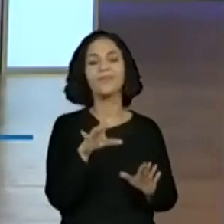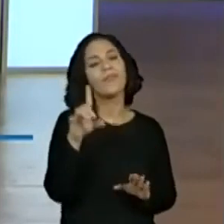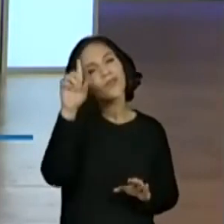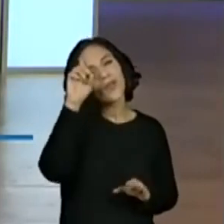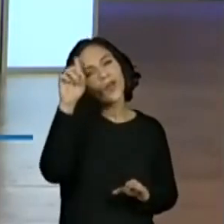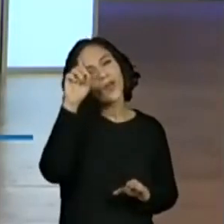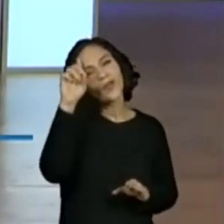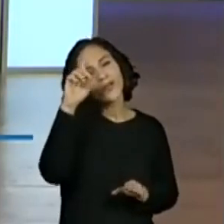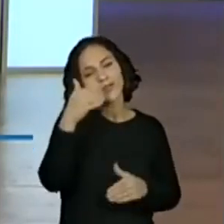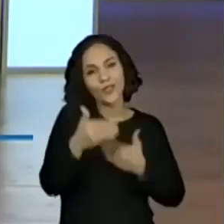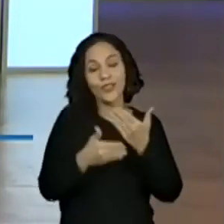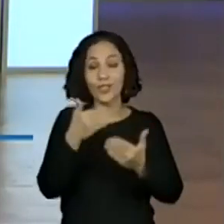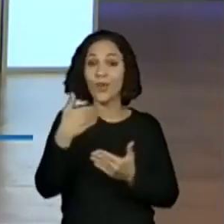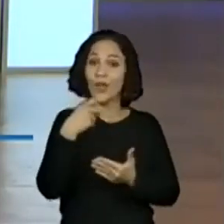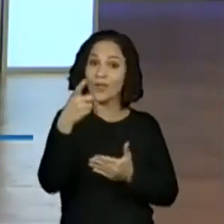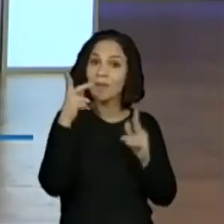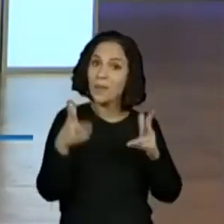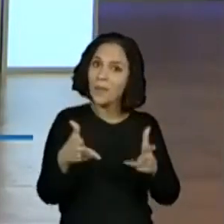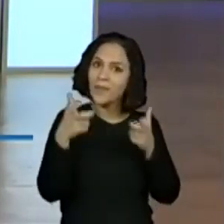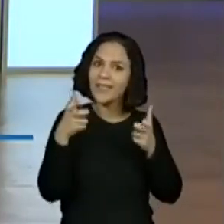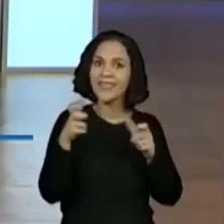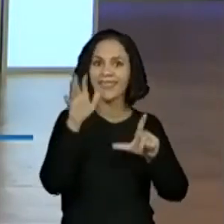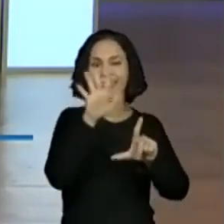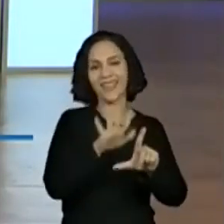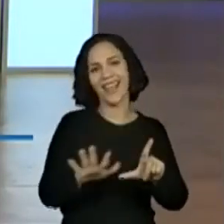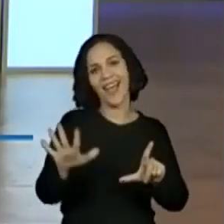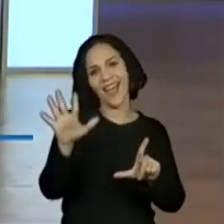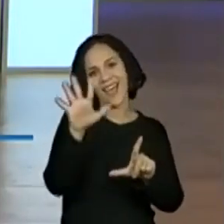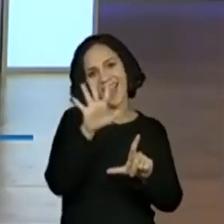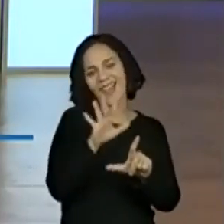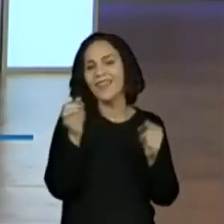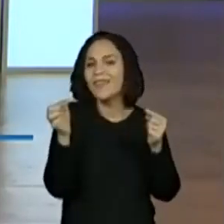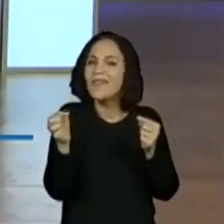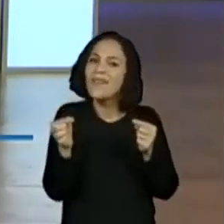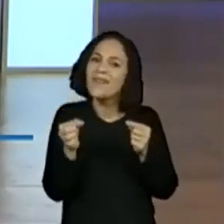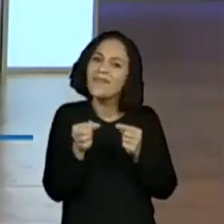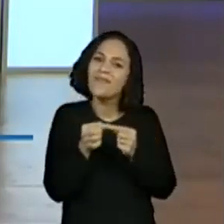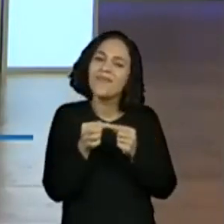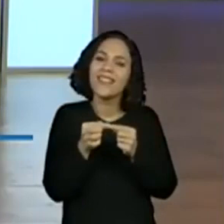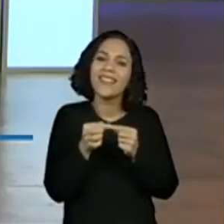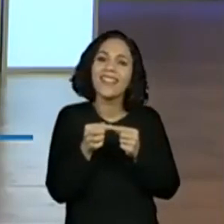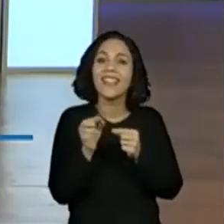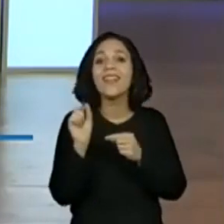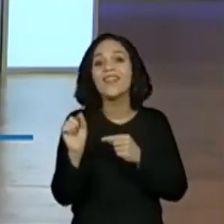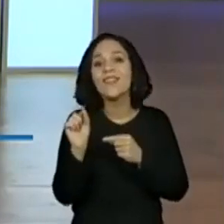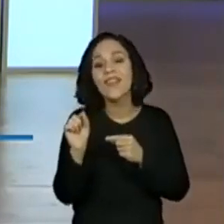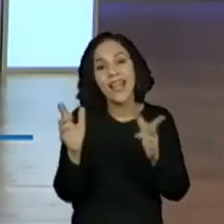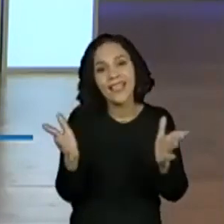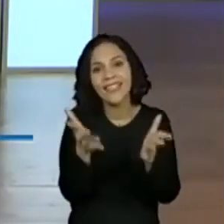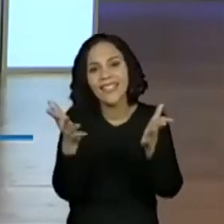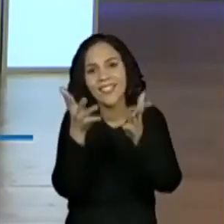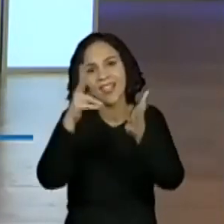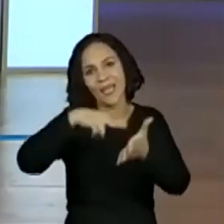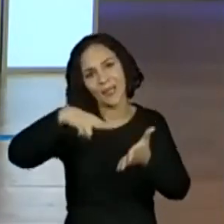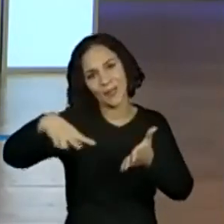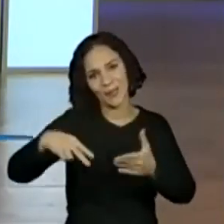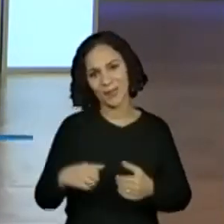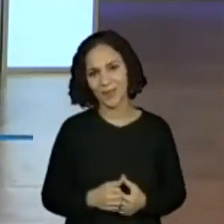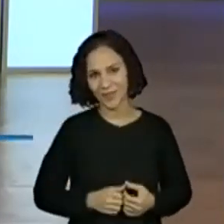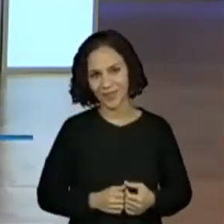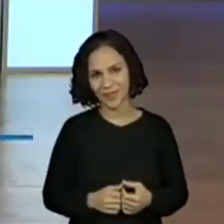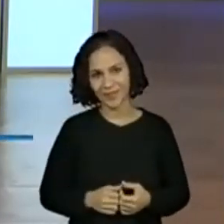dia eu quero que vocês observem o nosso cenário, que faz parte justamente do incentivo à leitura.